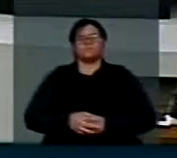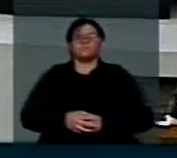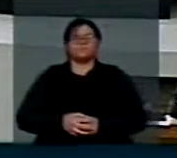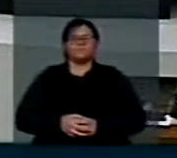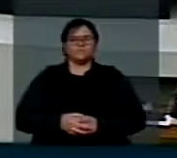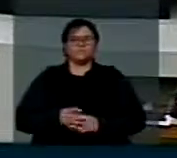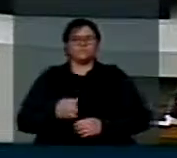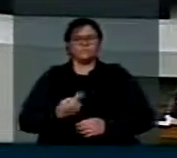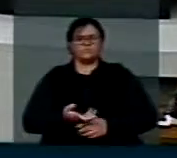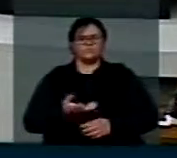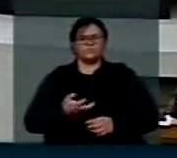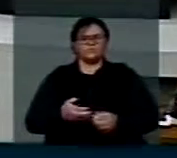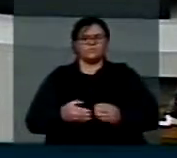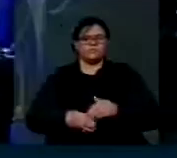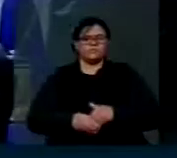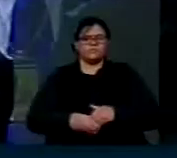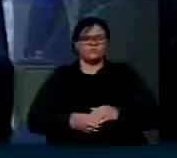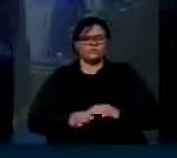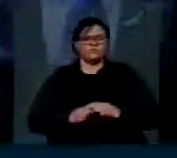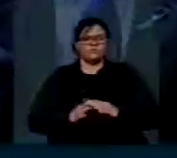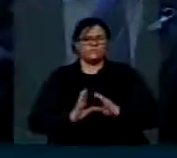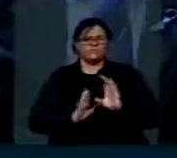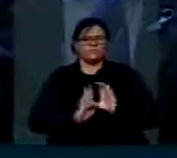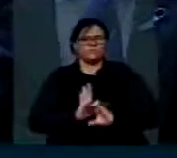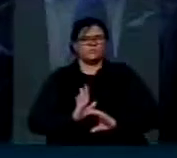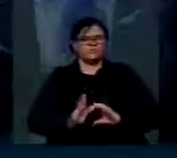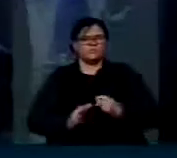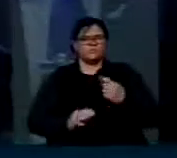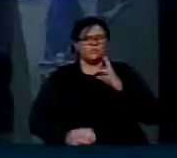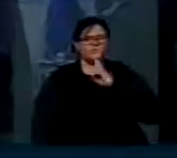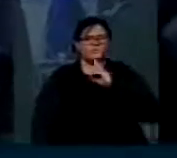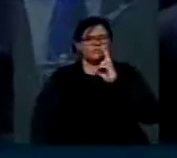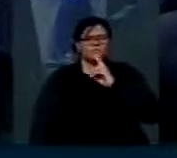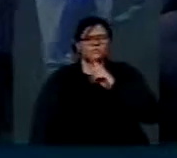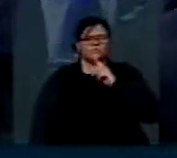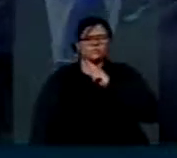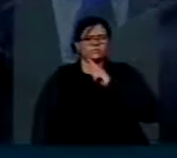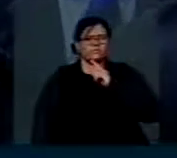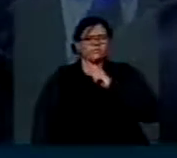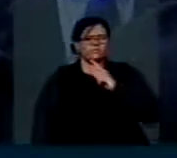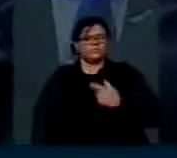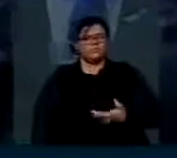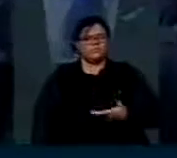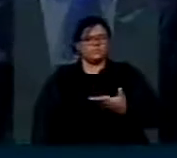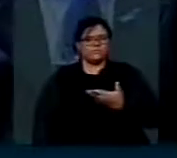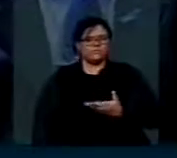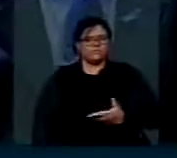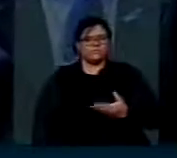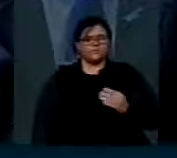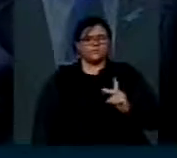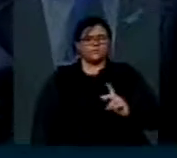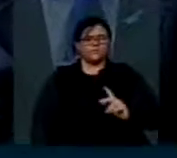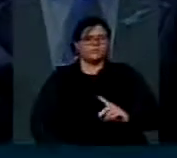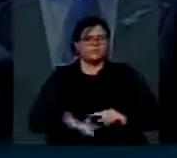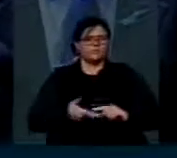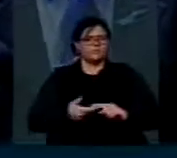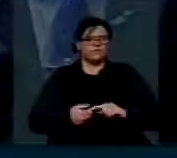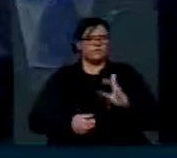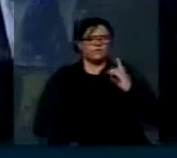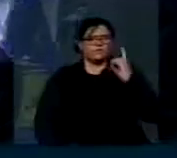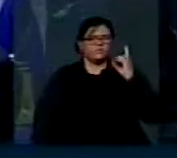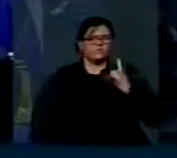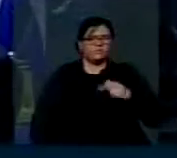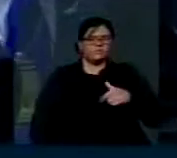O Brasil precisa, há urgência nisso. E aqui está o mérito, o deputado Paulo Teixeira, Fábio Tradi, enfim,